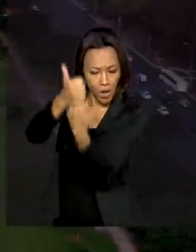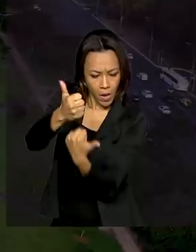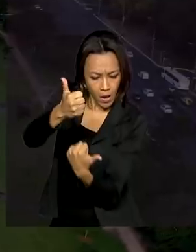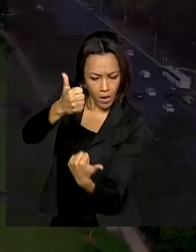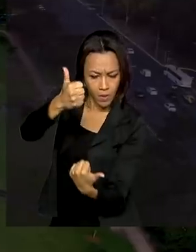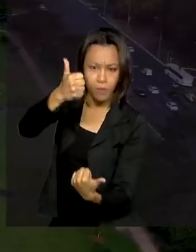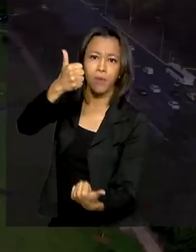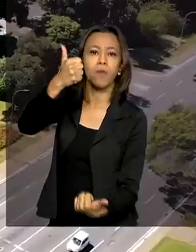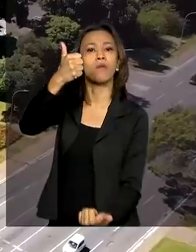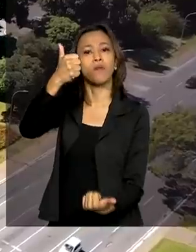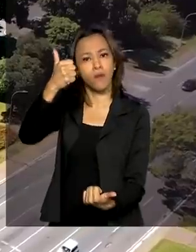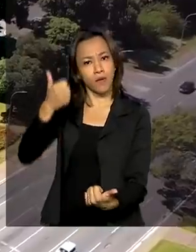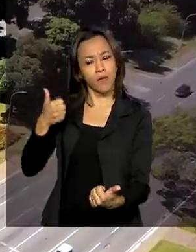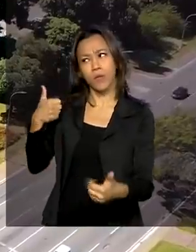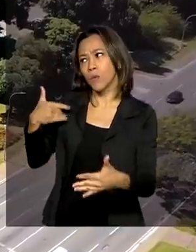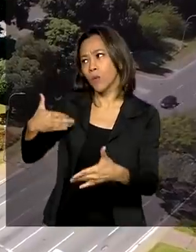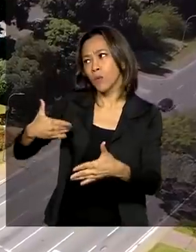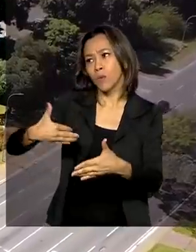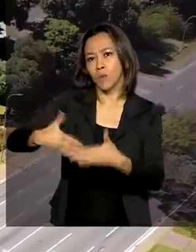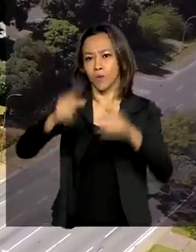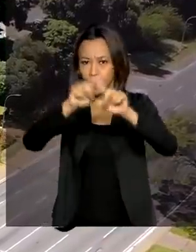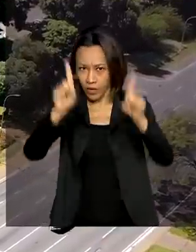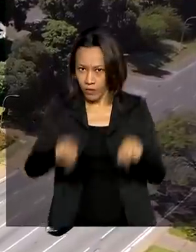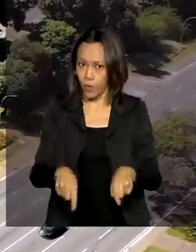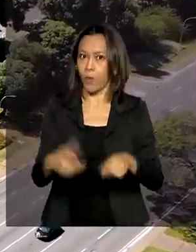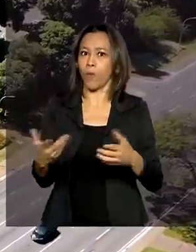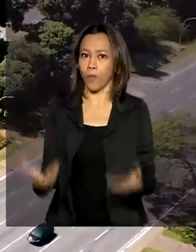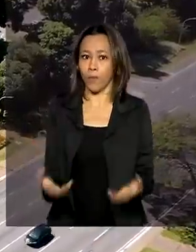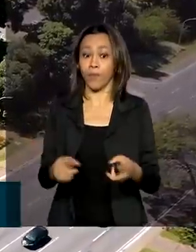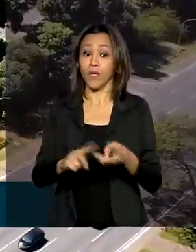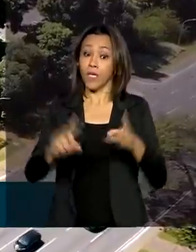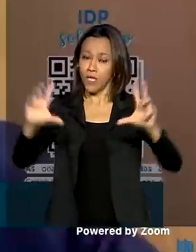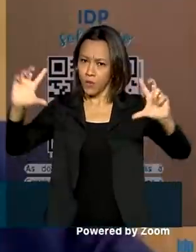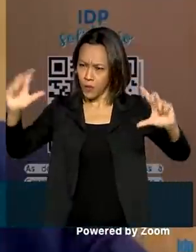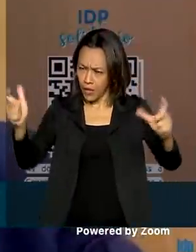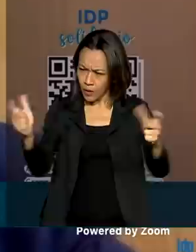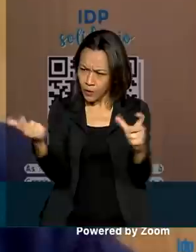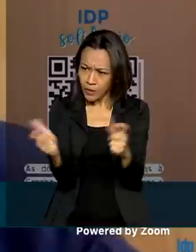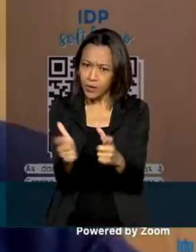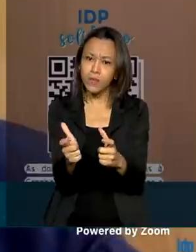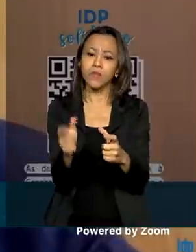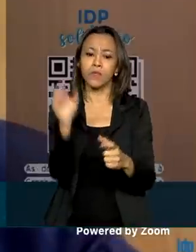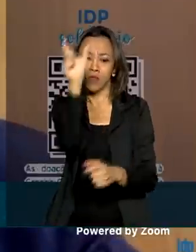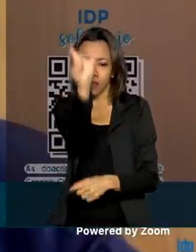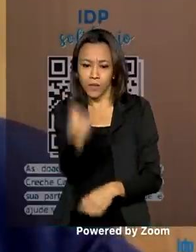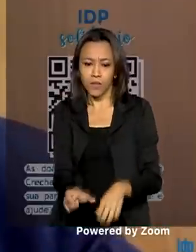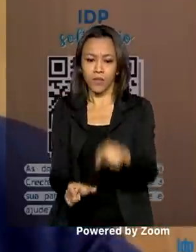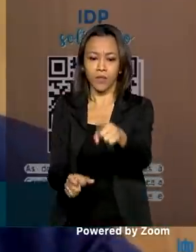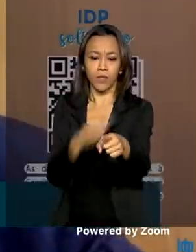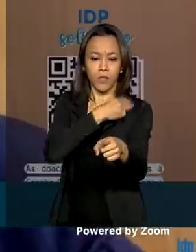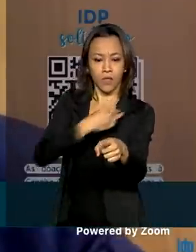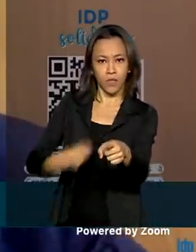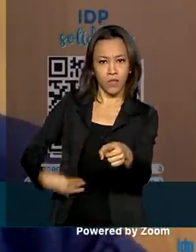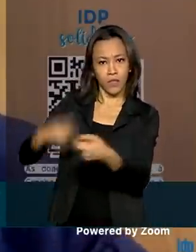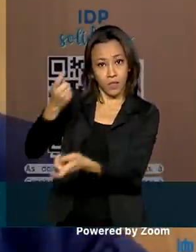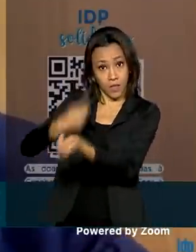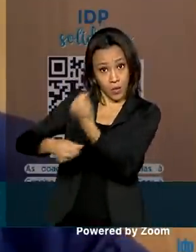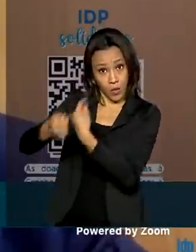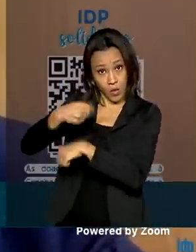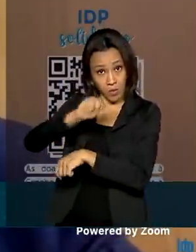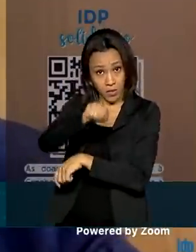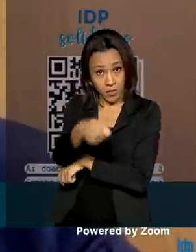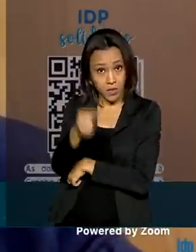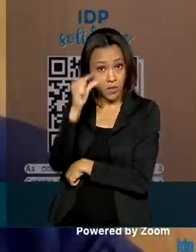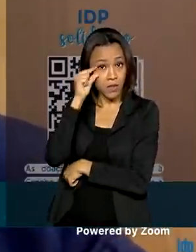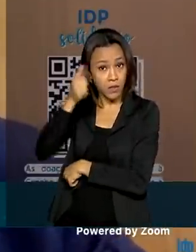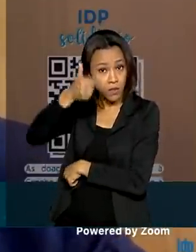ao longo do tempo. Com o Estado mais moderno, enxuto e eficiente, o ministro da Economia, Paulo Guedes, calcula